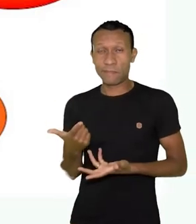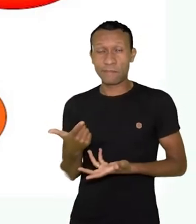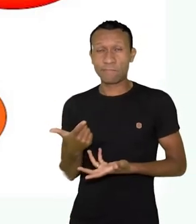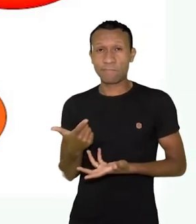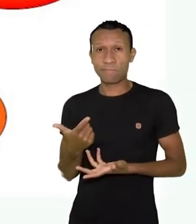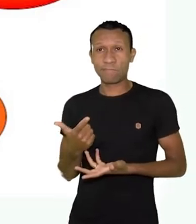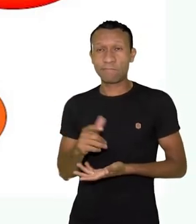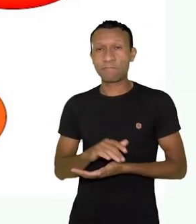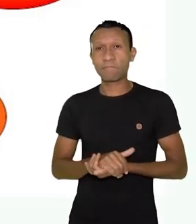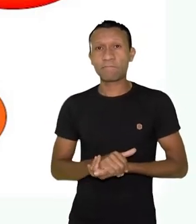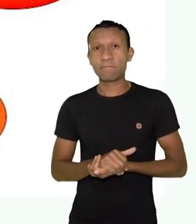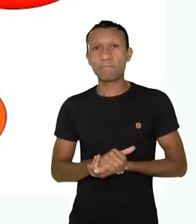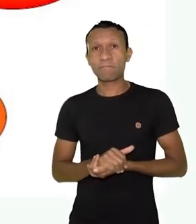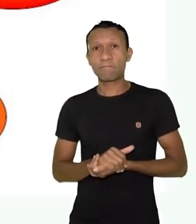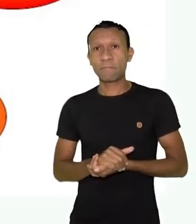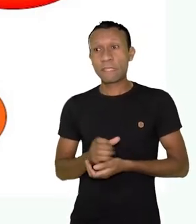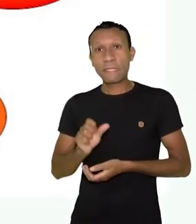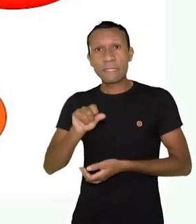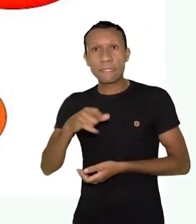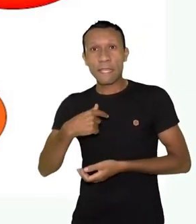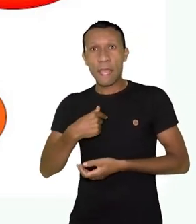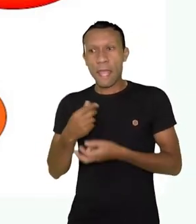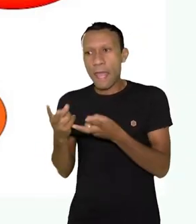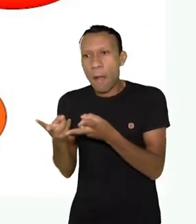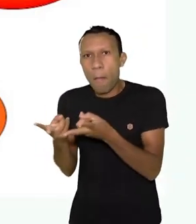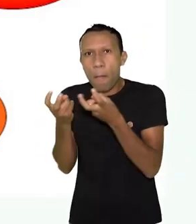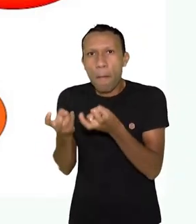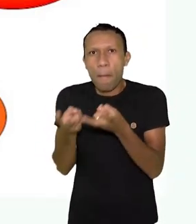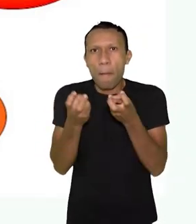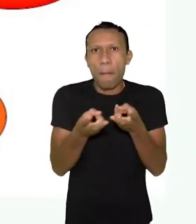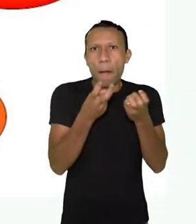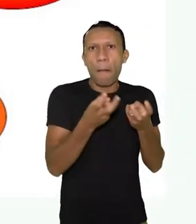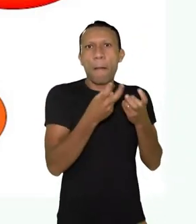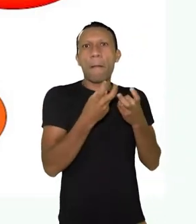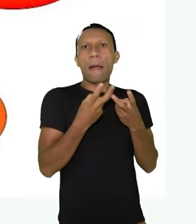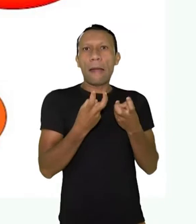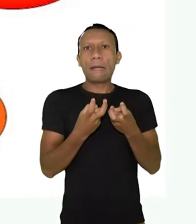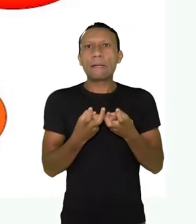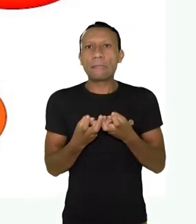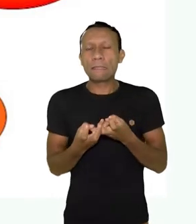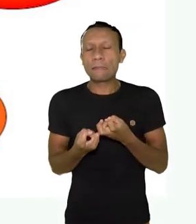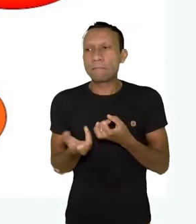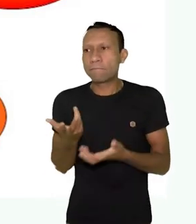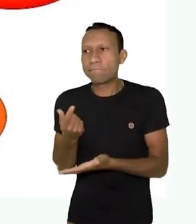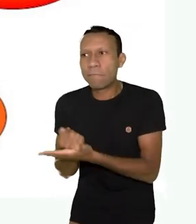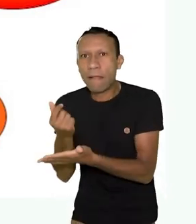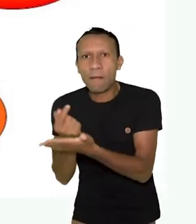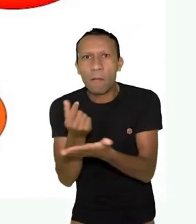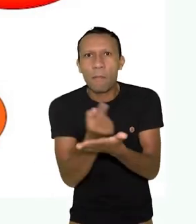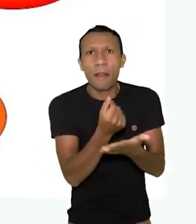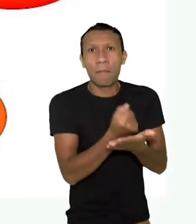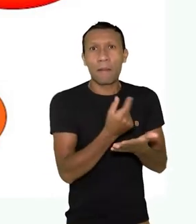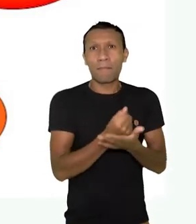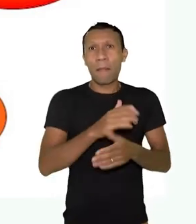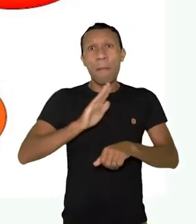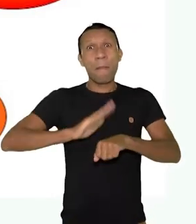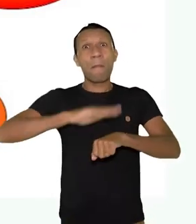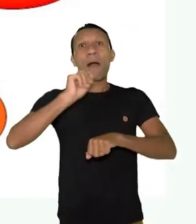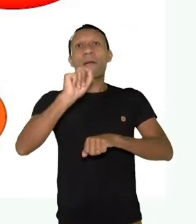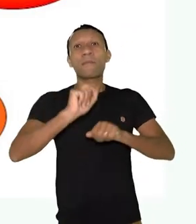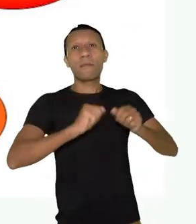descartáveis, quanto mais eu consumo, mais gera lixo, mais gera degradação ambiental,